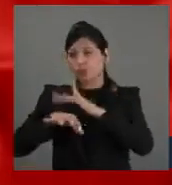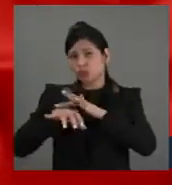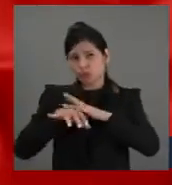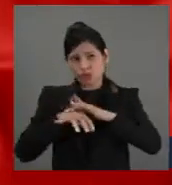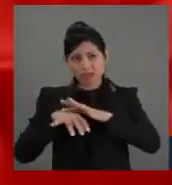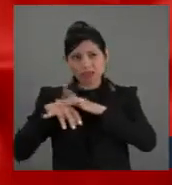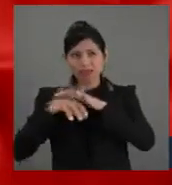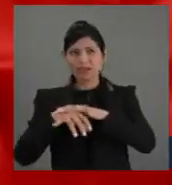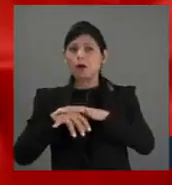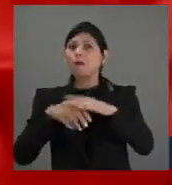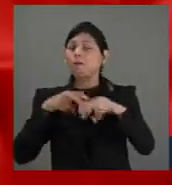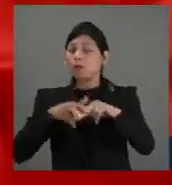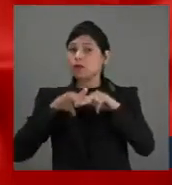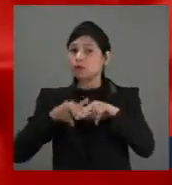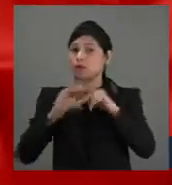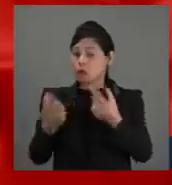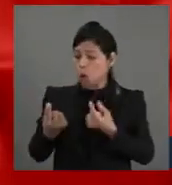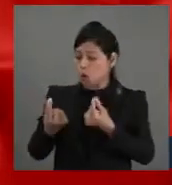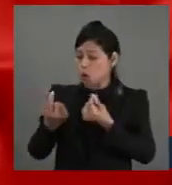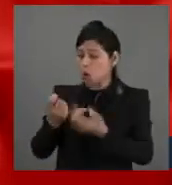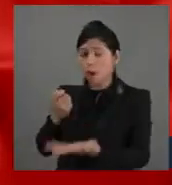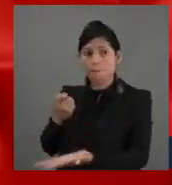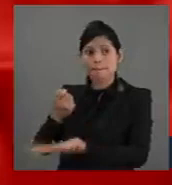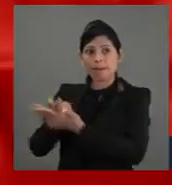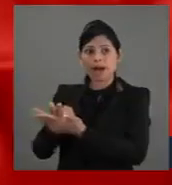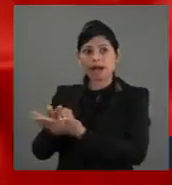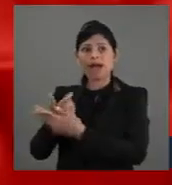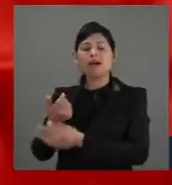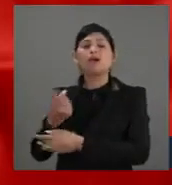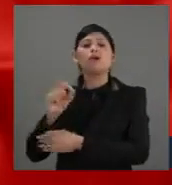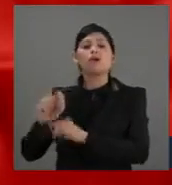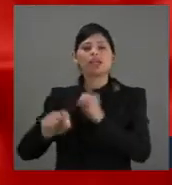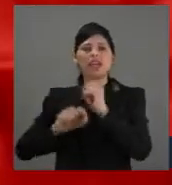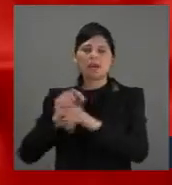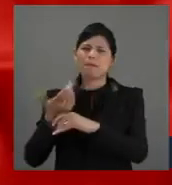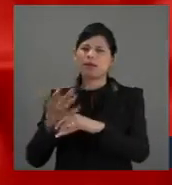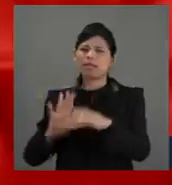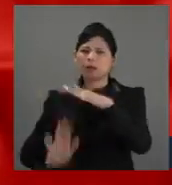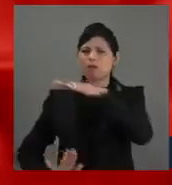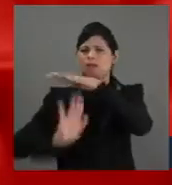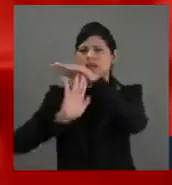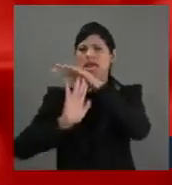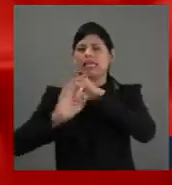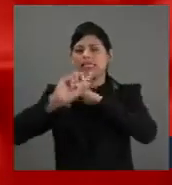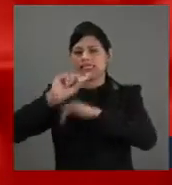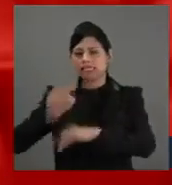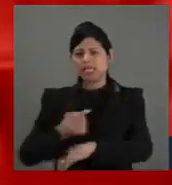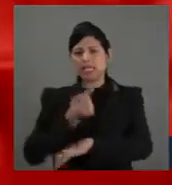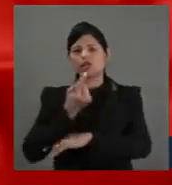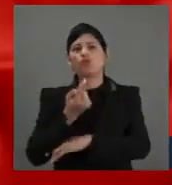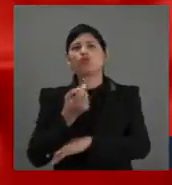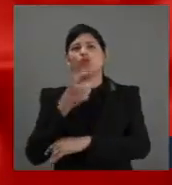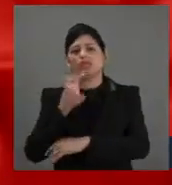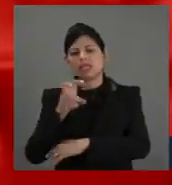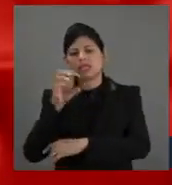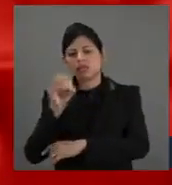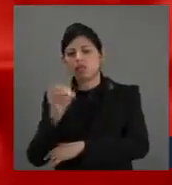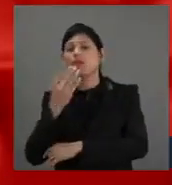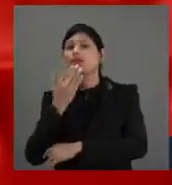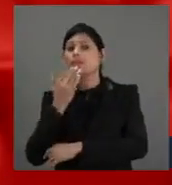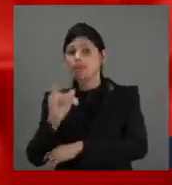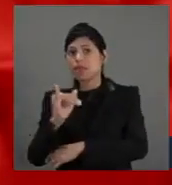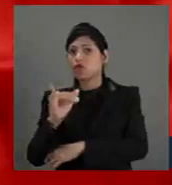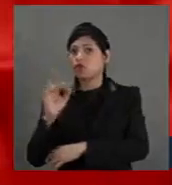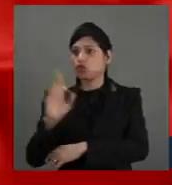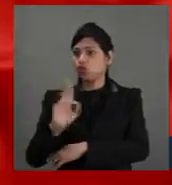tratamento da demência já atingiram em torno de R$ 150 bilhões por ano no Brasil, o